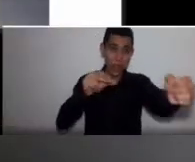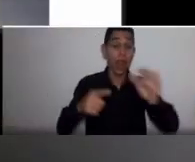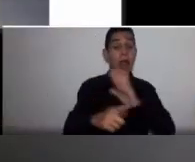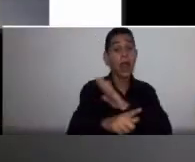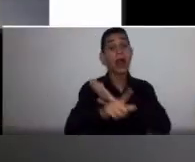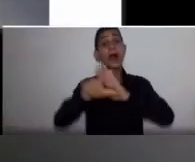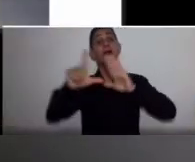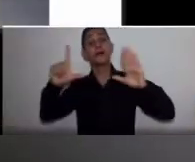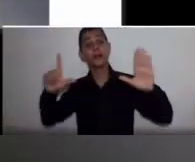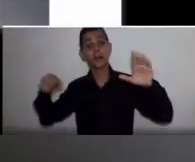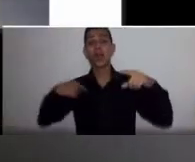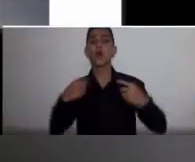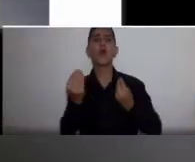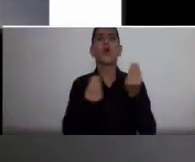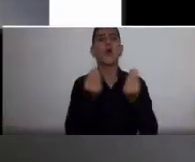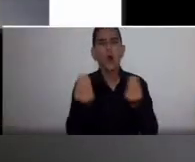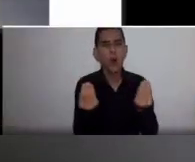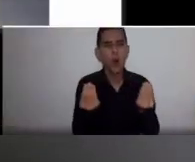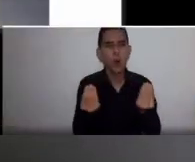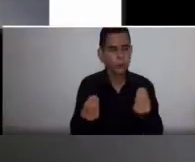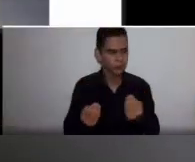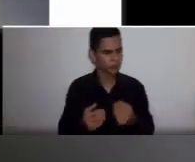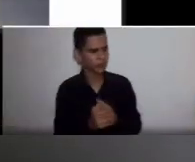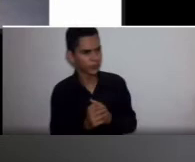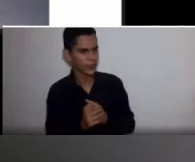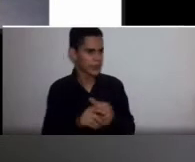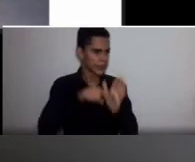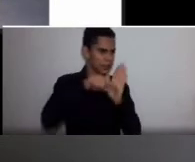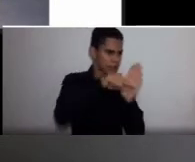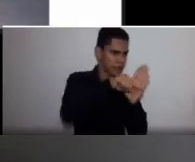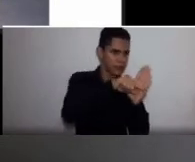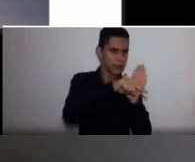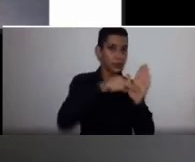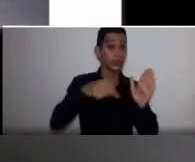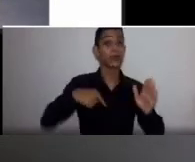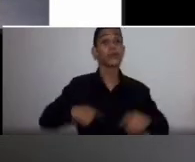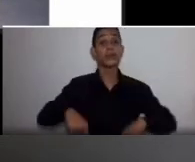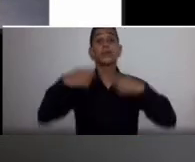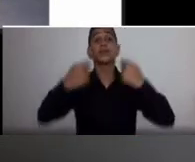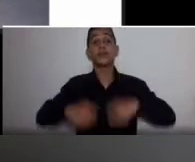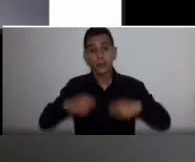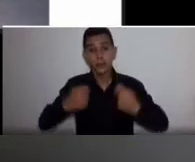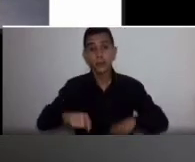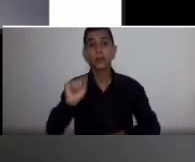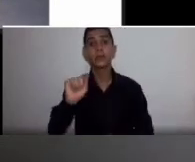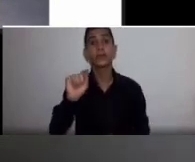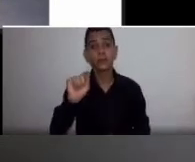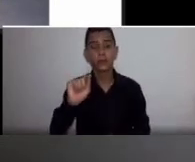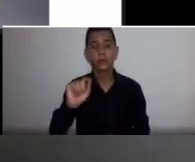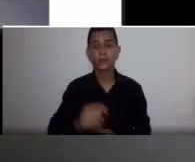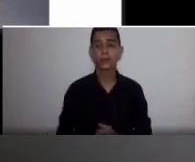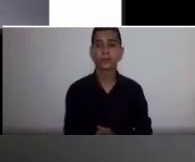necessito sempre fazer o quê? Eu sempre preciso fazer um